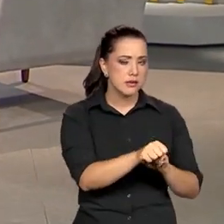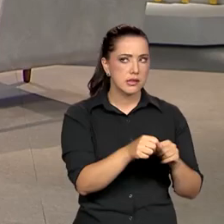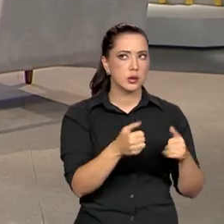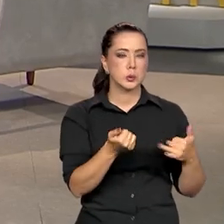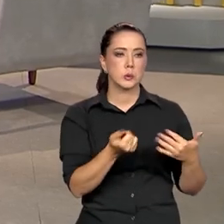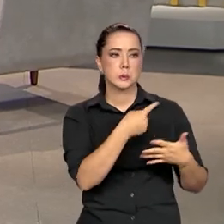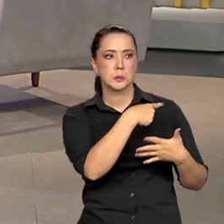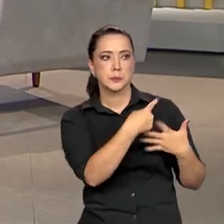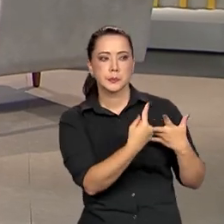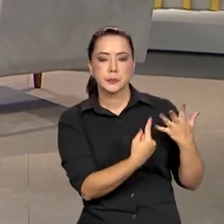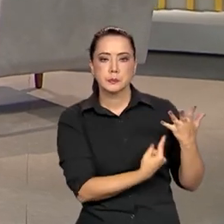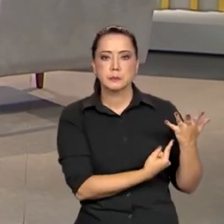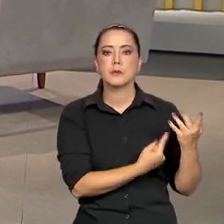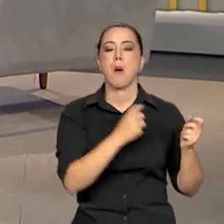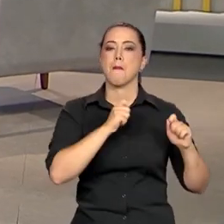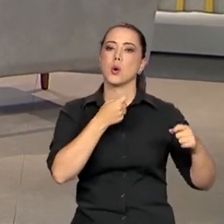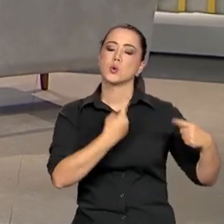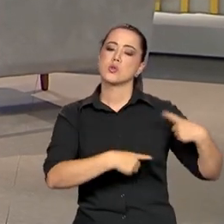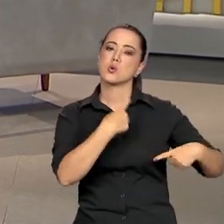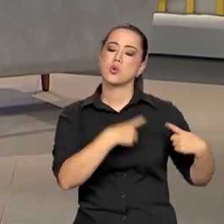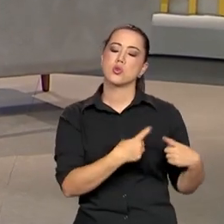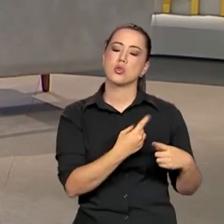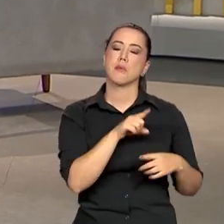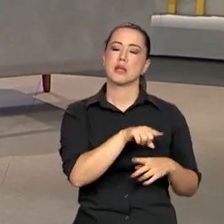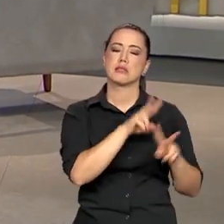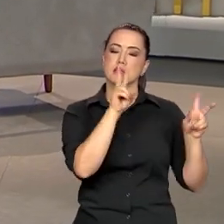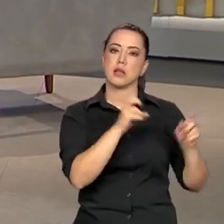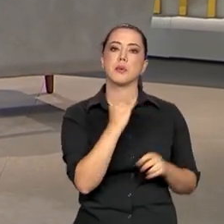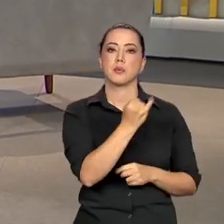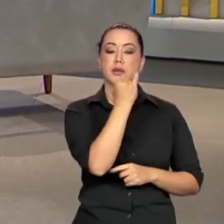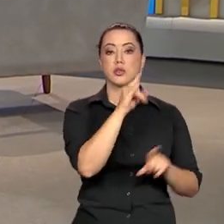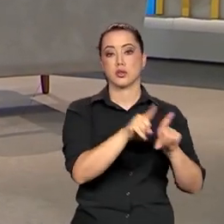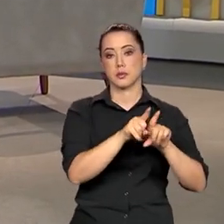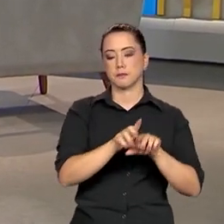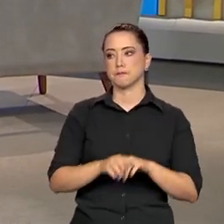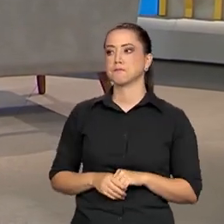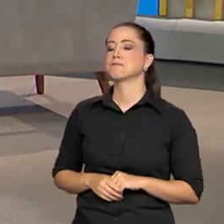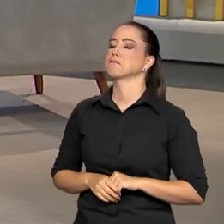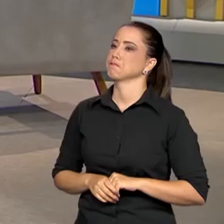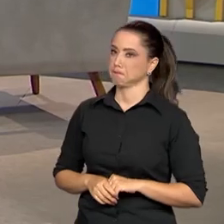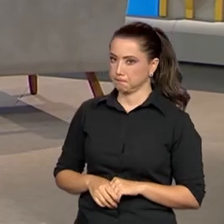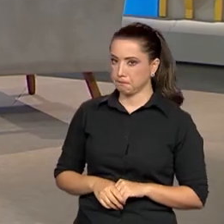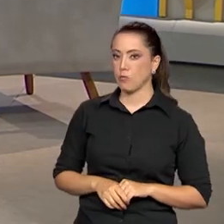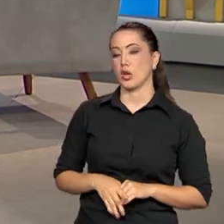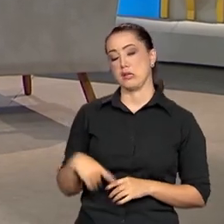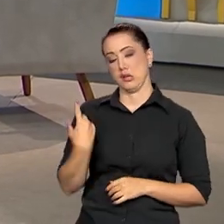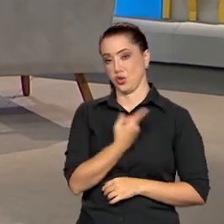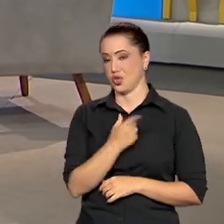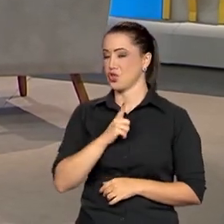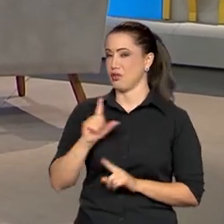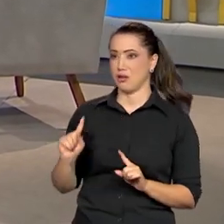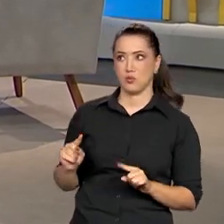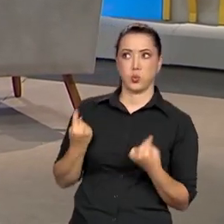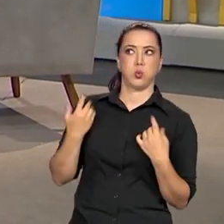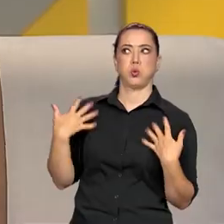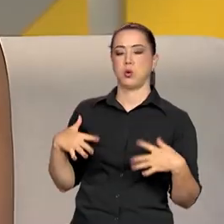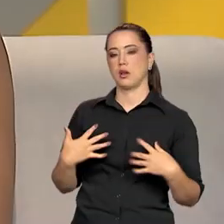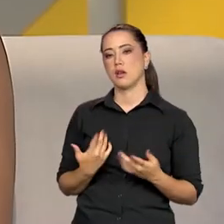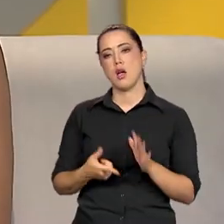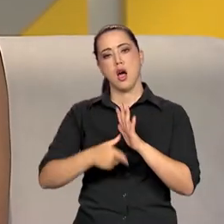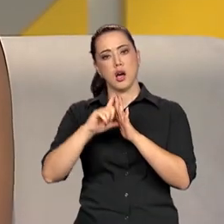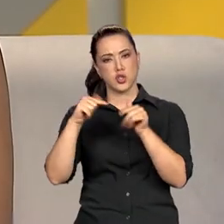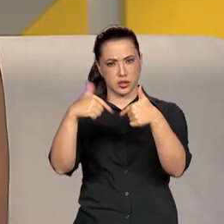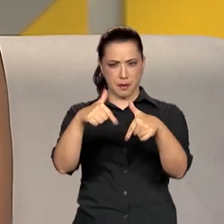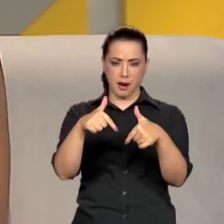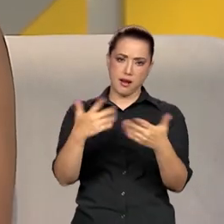aqui várias questões, mas eu acho que essa também é uma questão central, né? Não, acho que a gente tem muitos desafios. Eu acho que até mesmo antes da empregabilidade, tantas